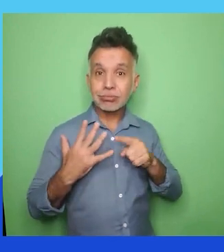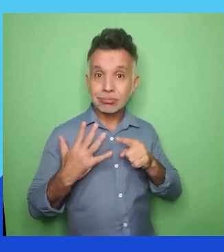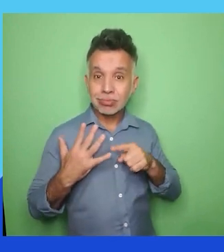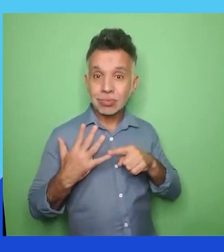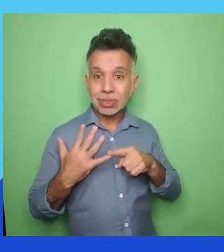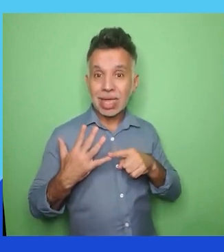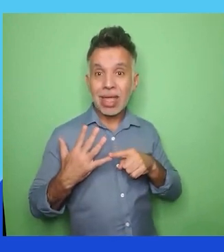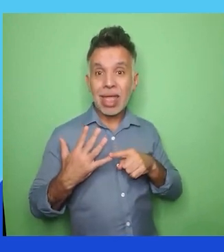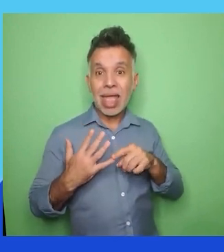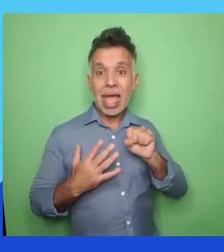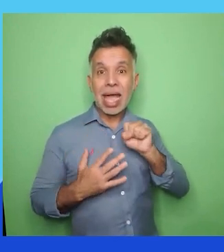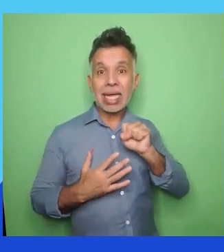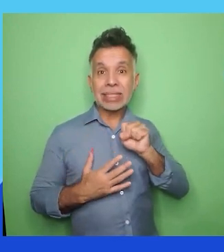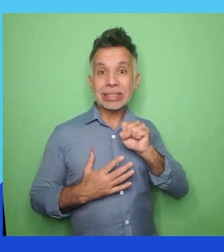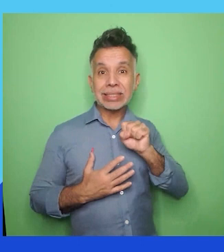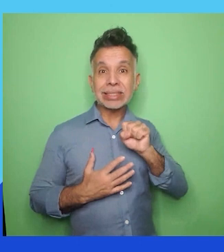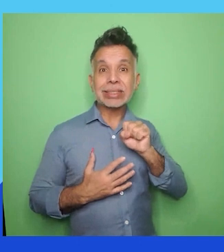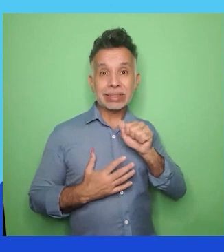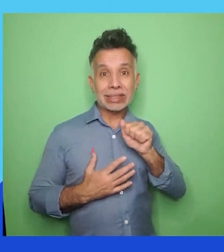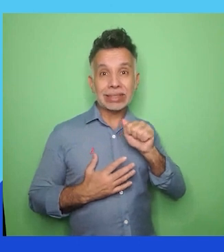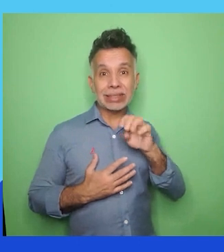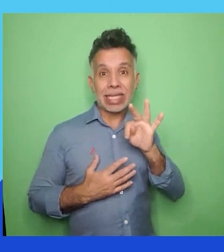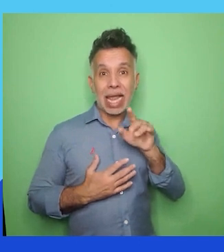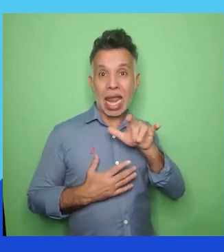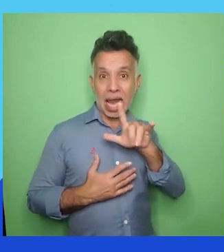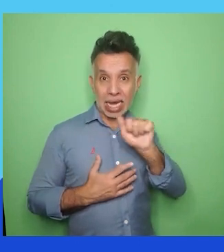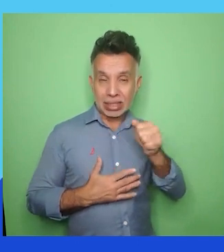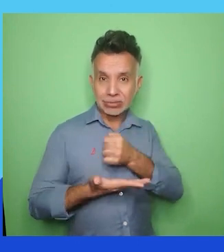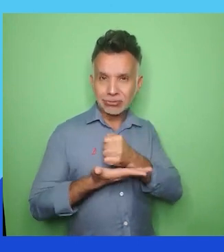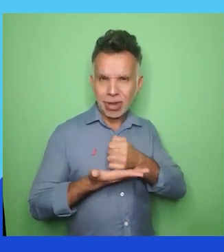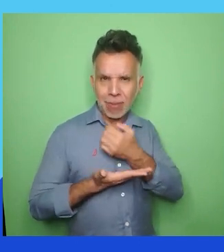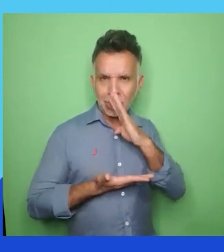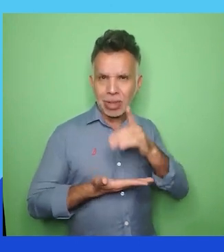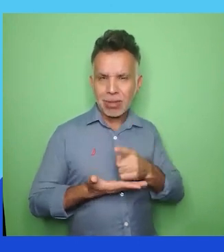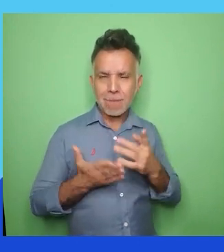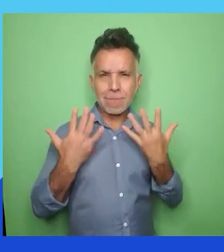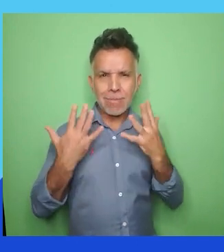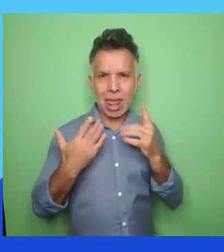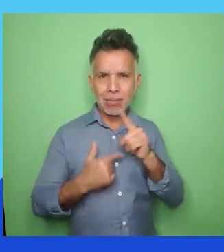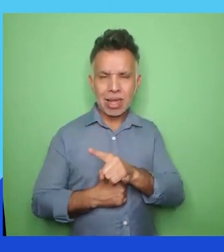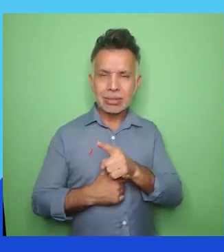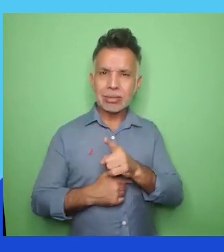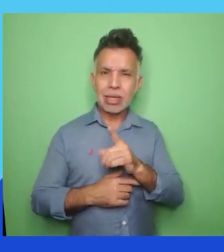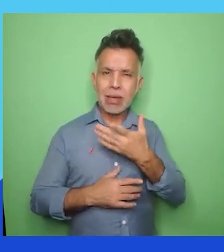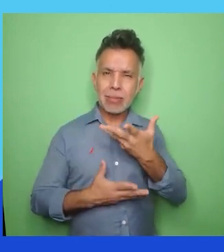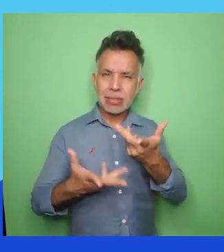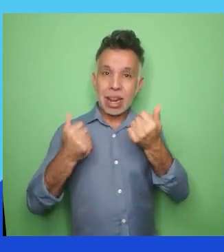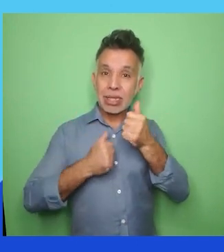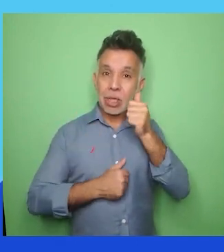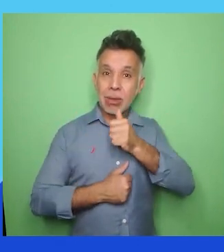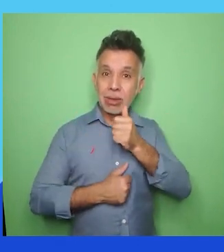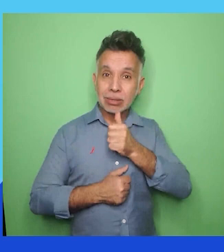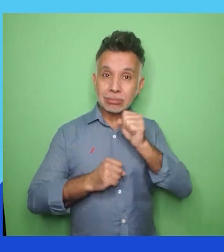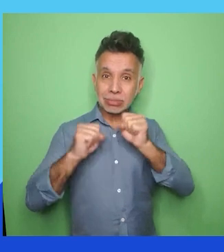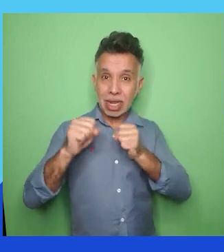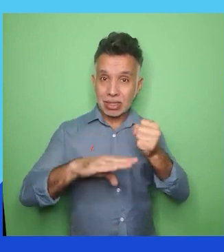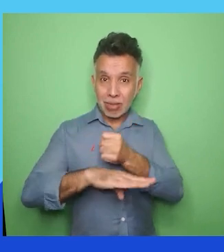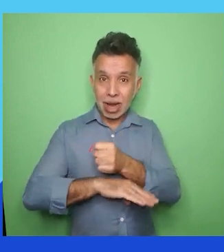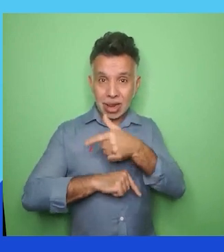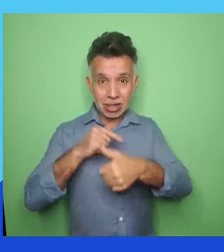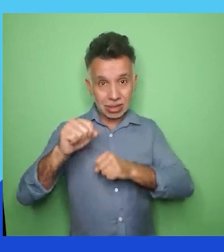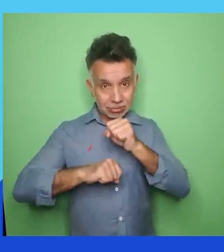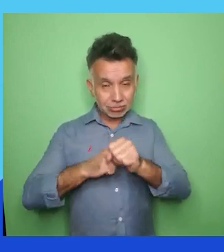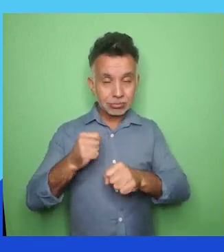Excelentes empresas para mulher trabalhar na categoria médio porte. Continuando, temos a Bem Promotora,